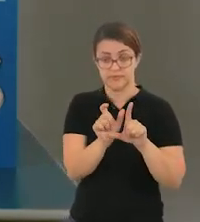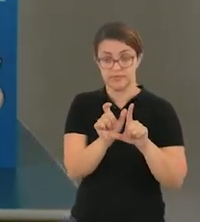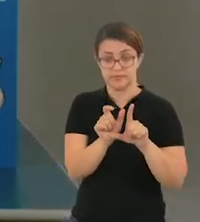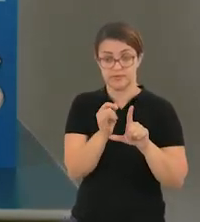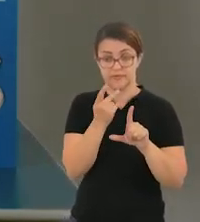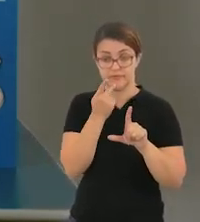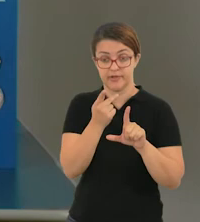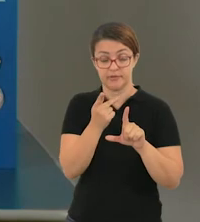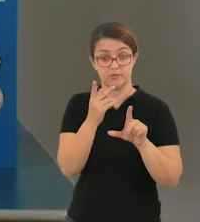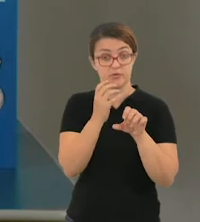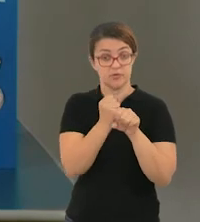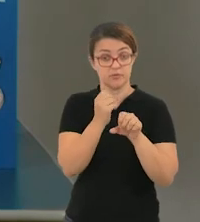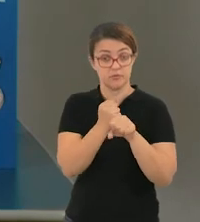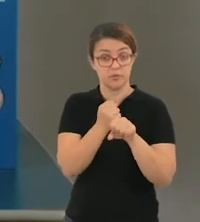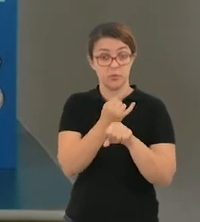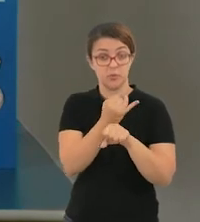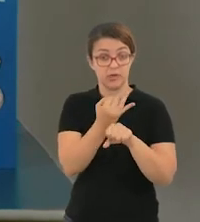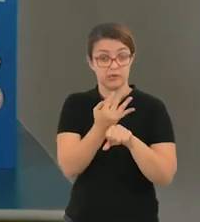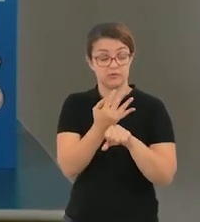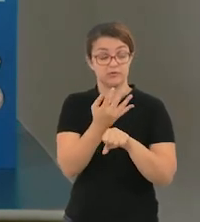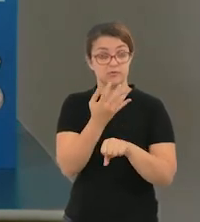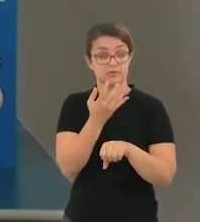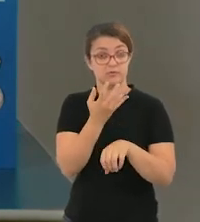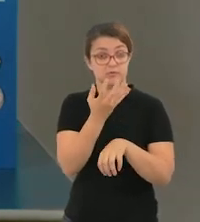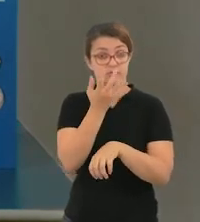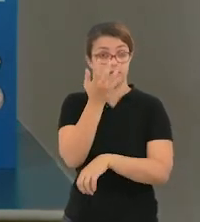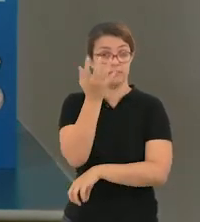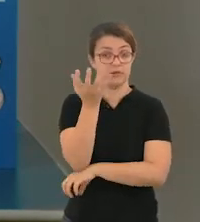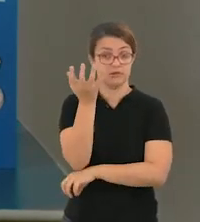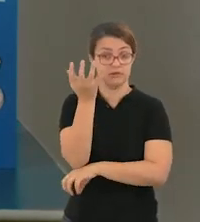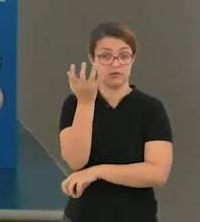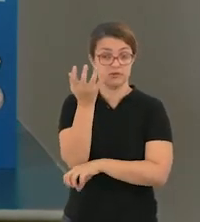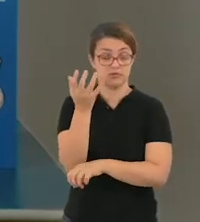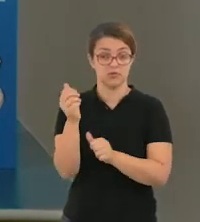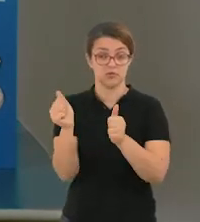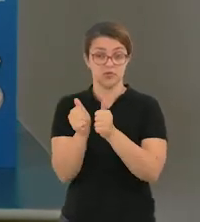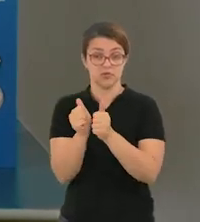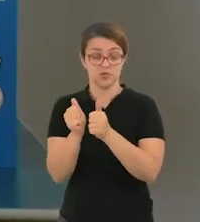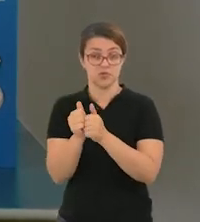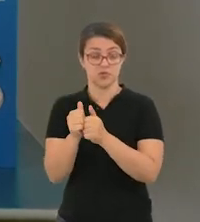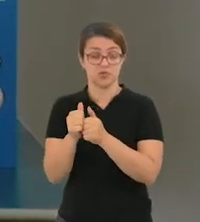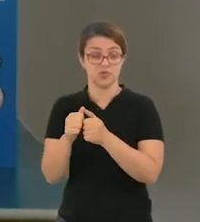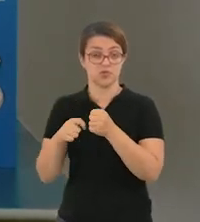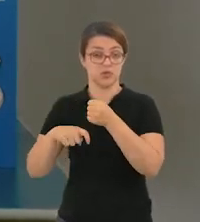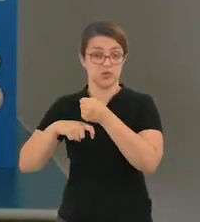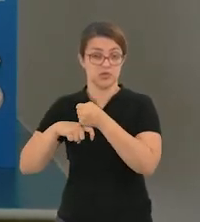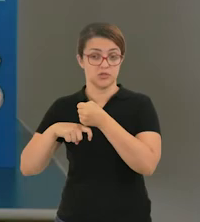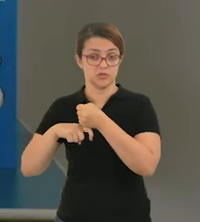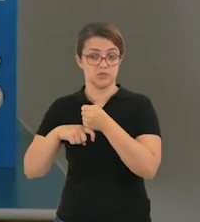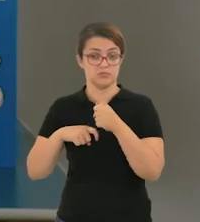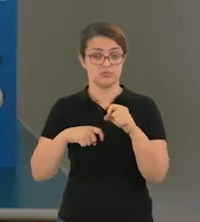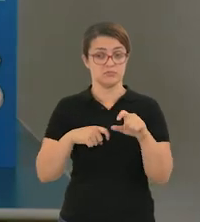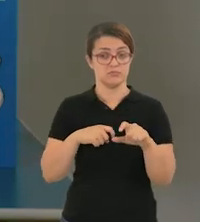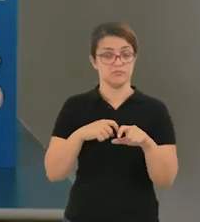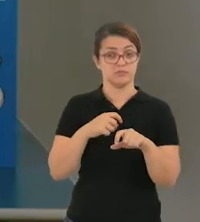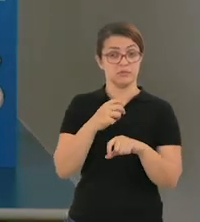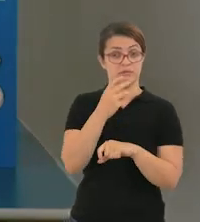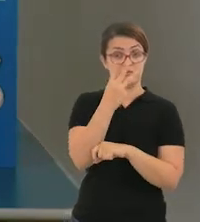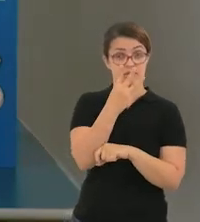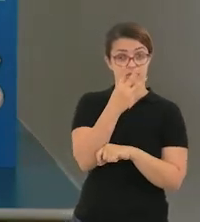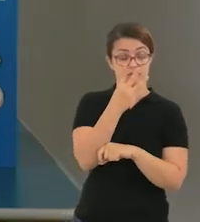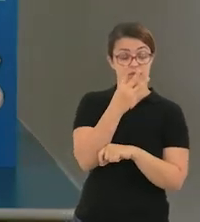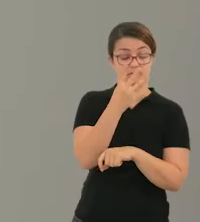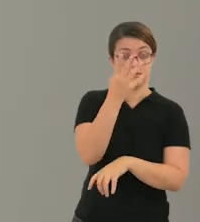exercício. Está pedindo para somar quantos abacaxis tem junto com os cajus. Eu contei um, dois, três